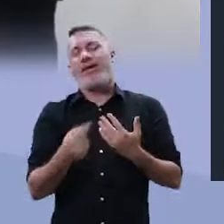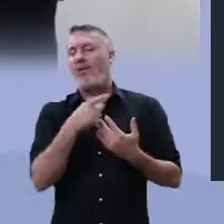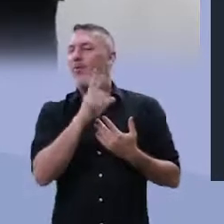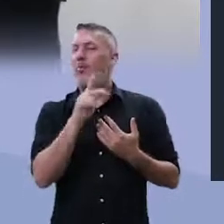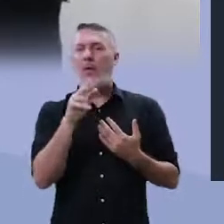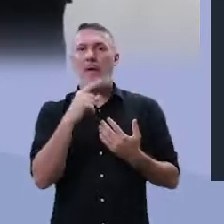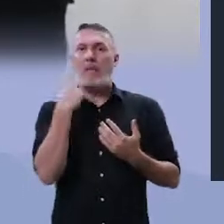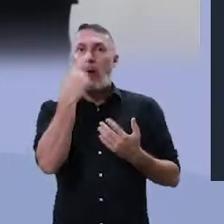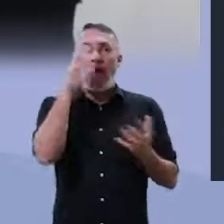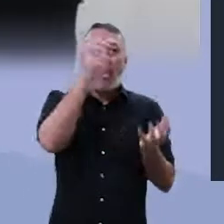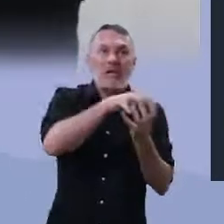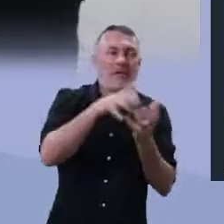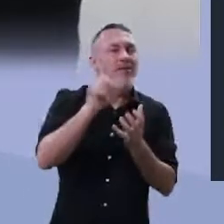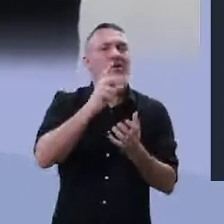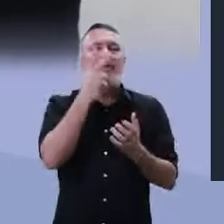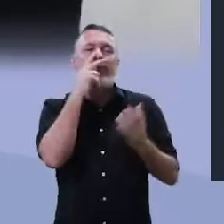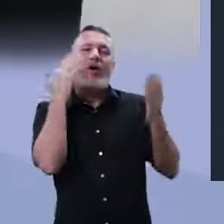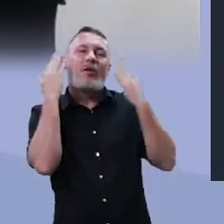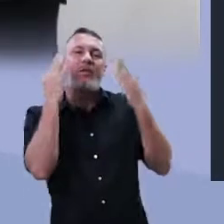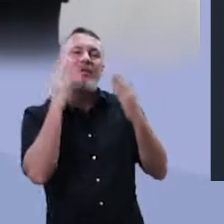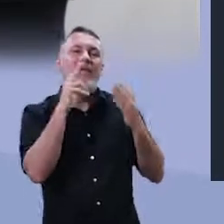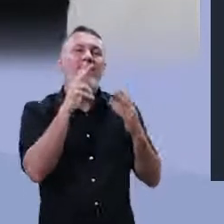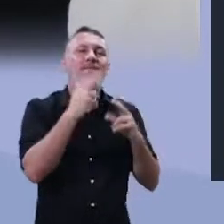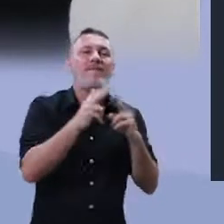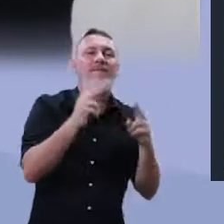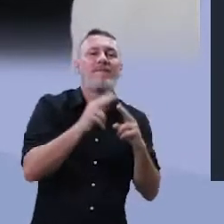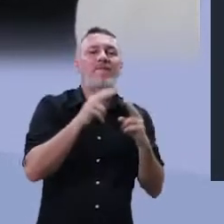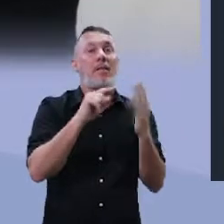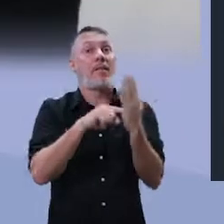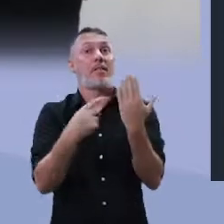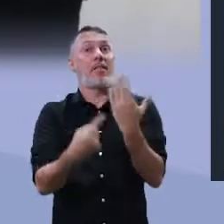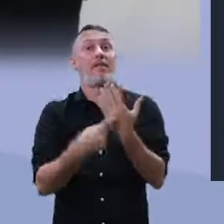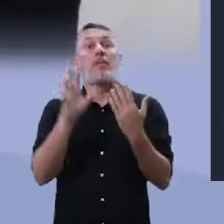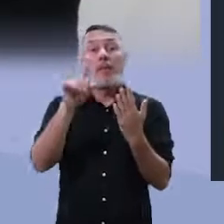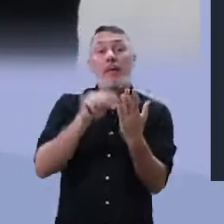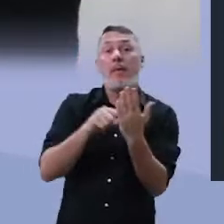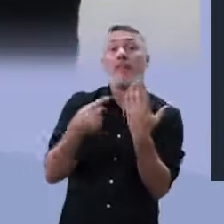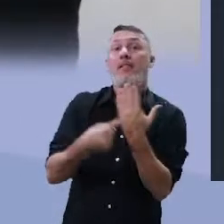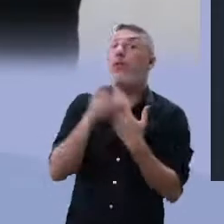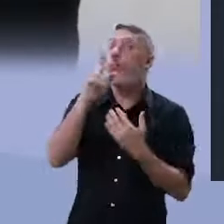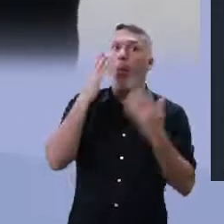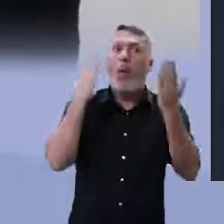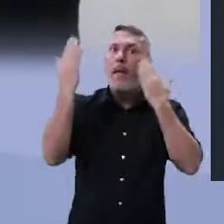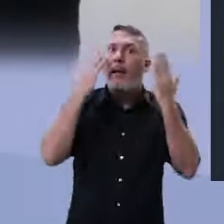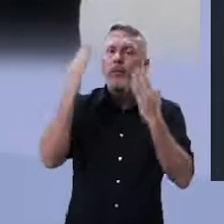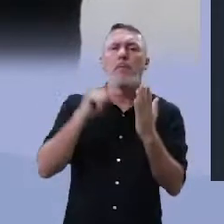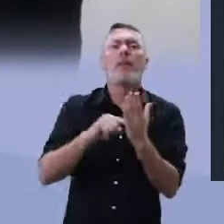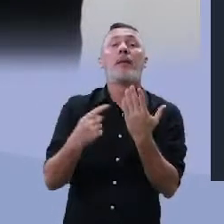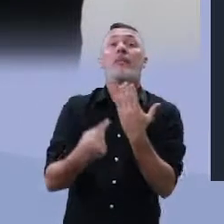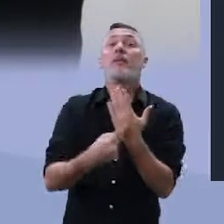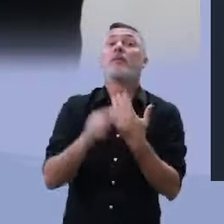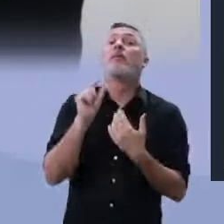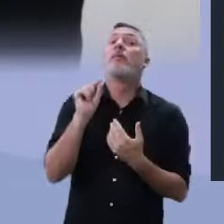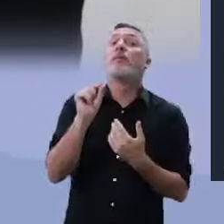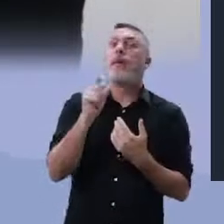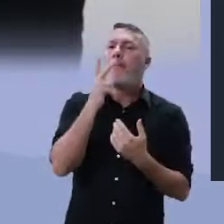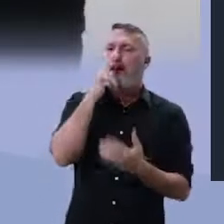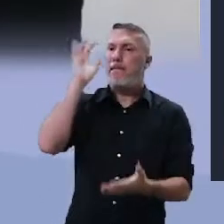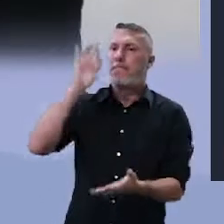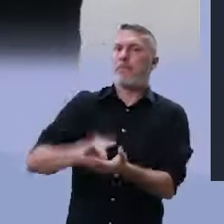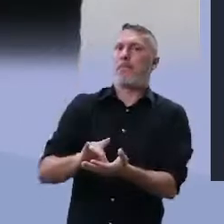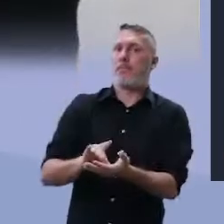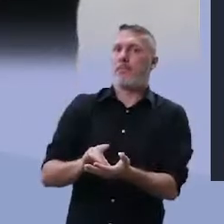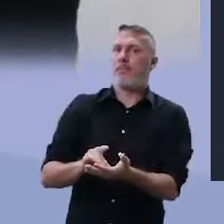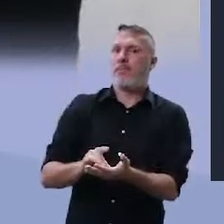metáfora nasce a partir de uma analogia. Então a metáfora não é uma comparação, a metáfora é uma